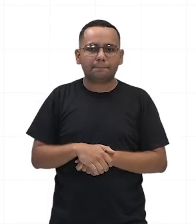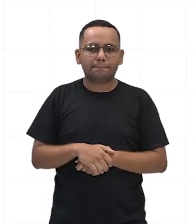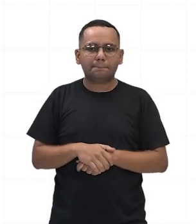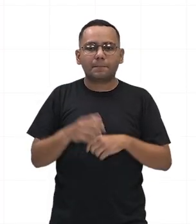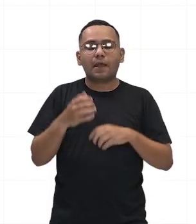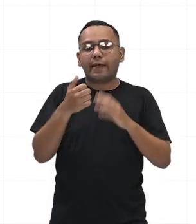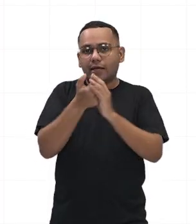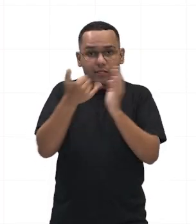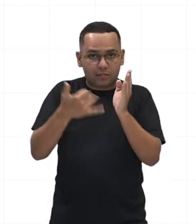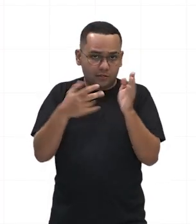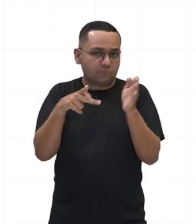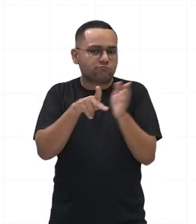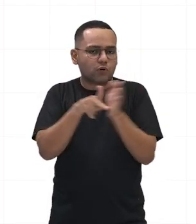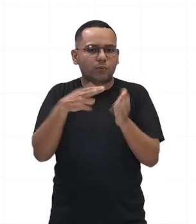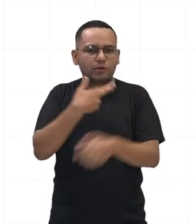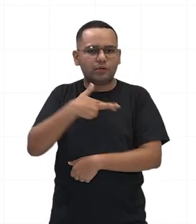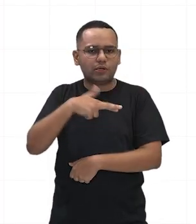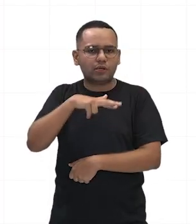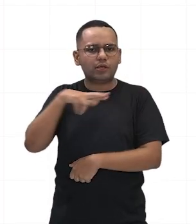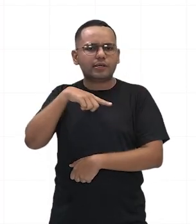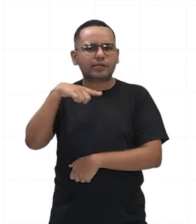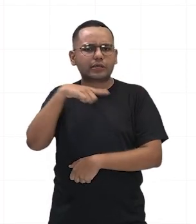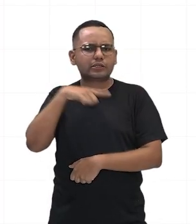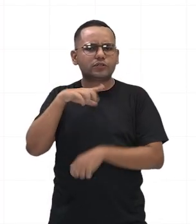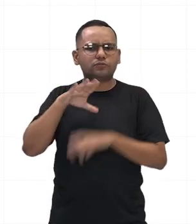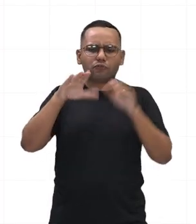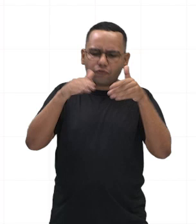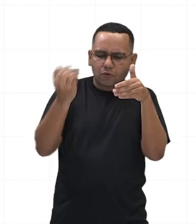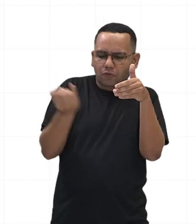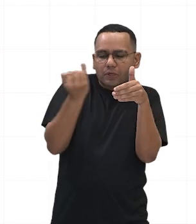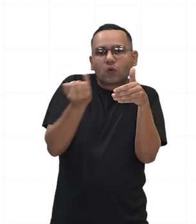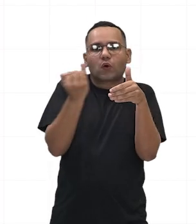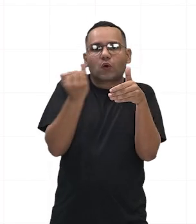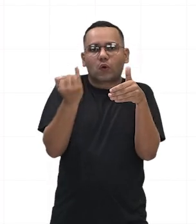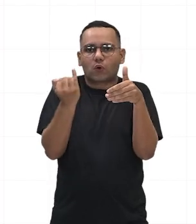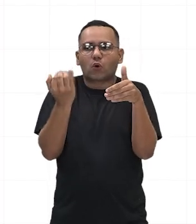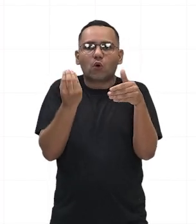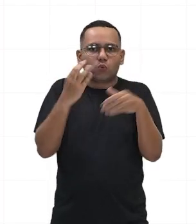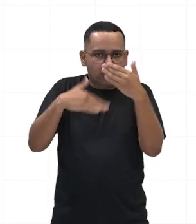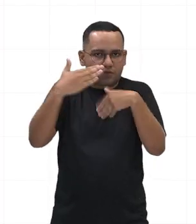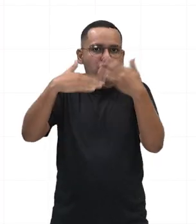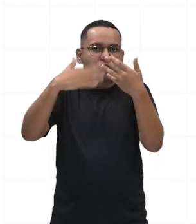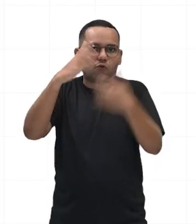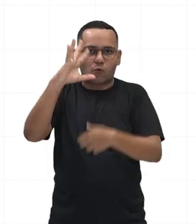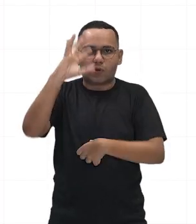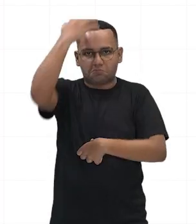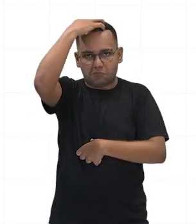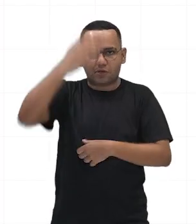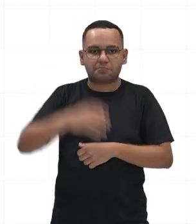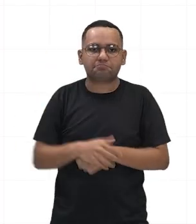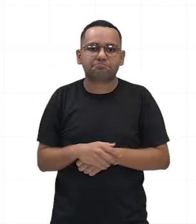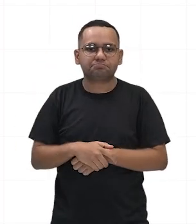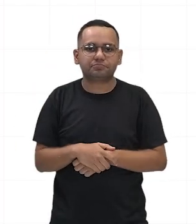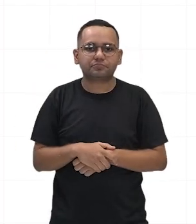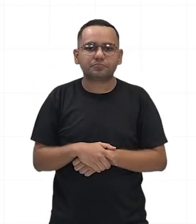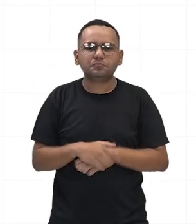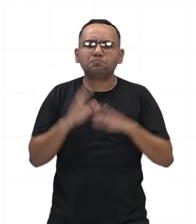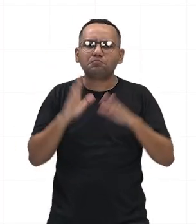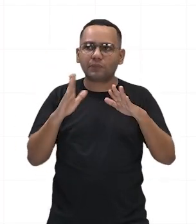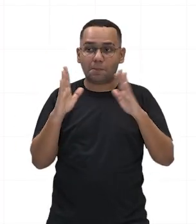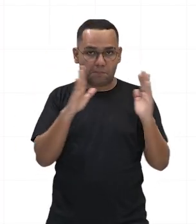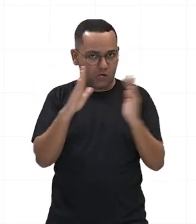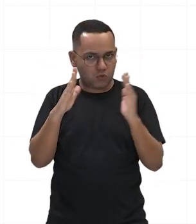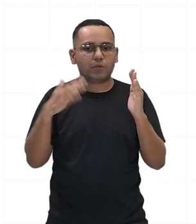possuía relativa importância na época monárquica. Durante o período republicano, conservou